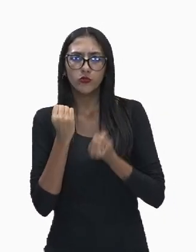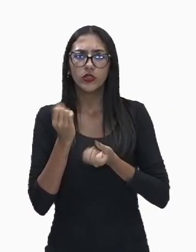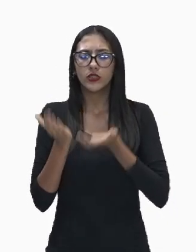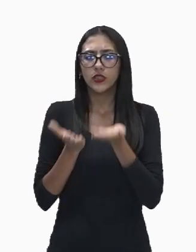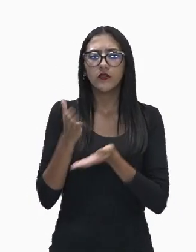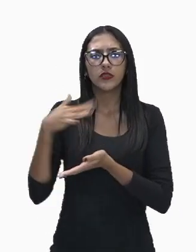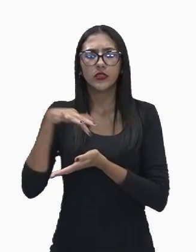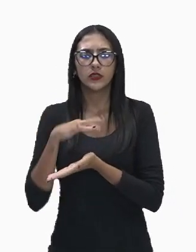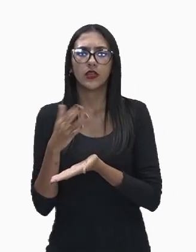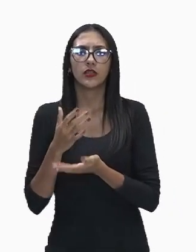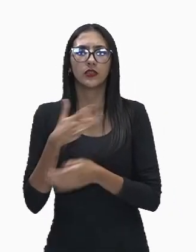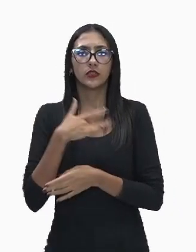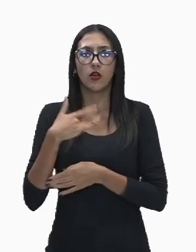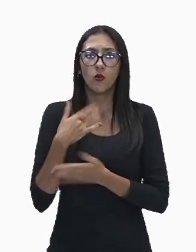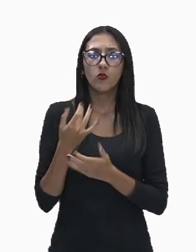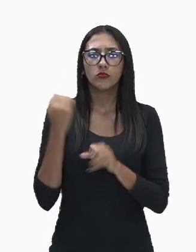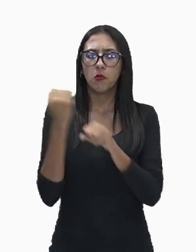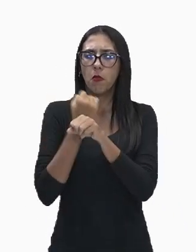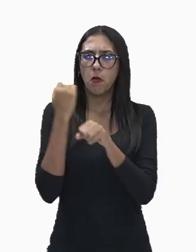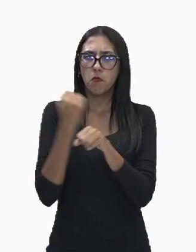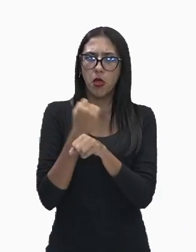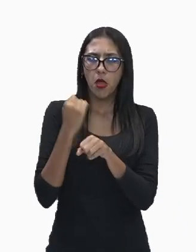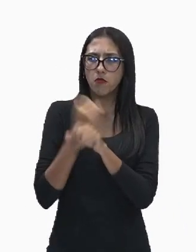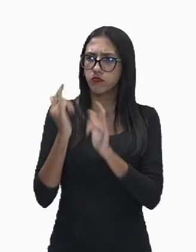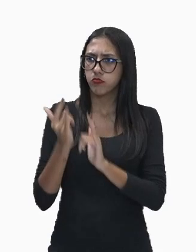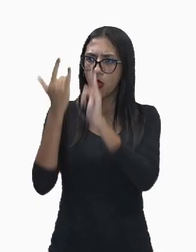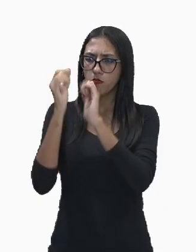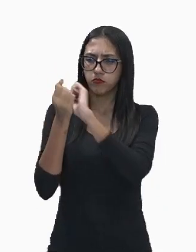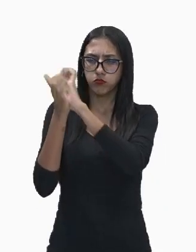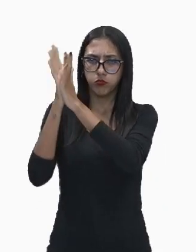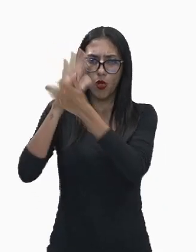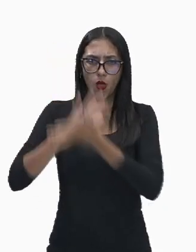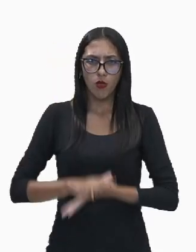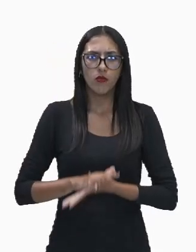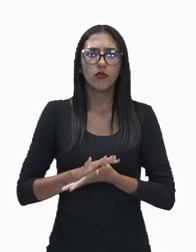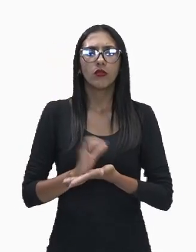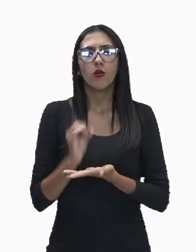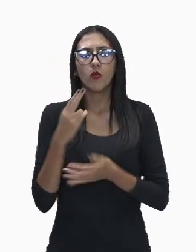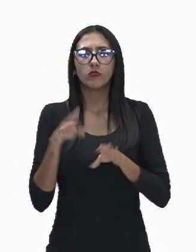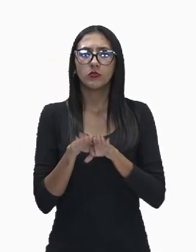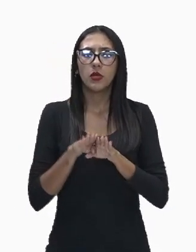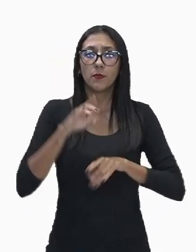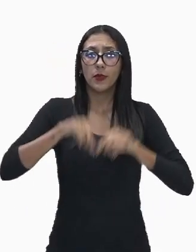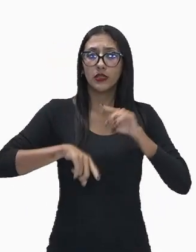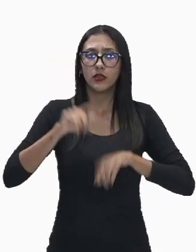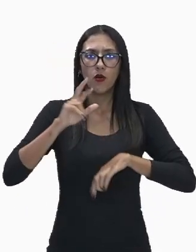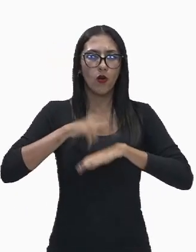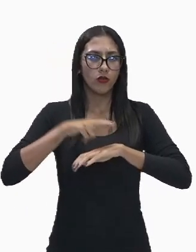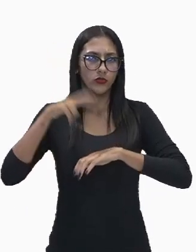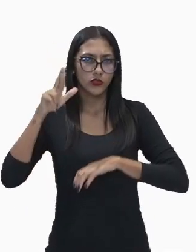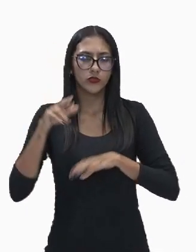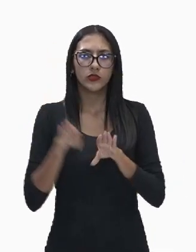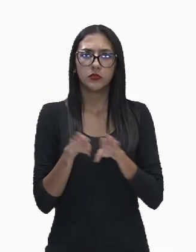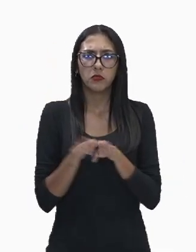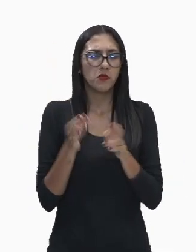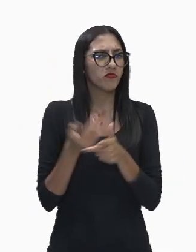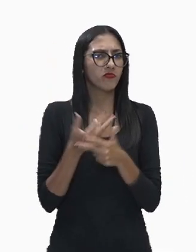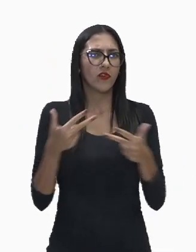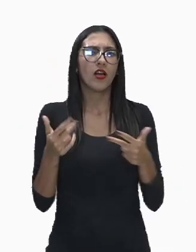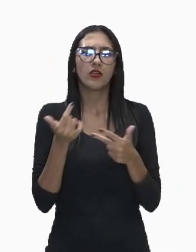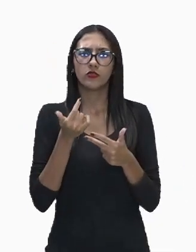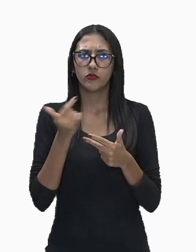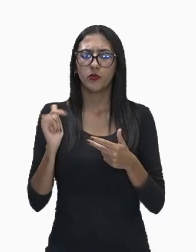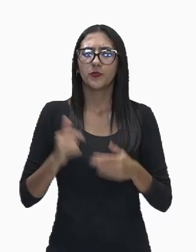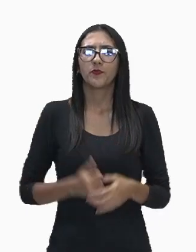saúde, de construção e demolição, de atividades radioativas e outras. Ou seja, ele